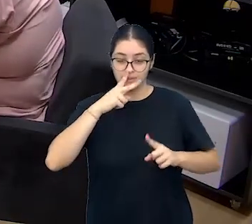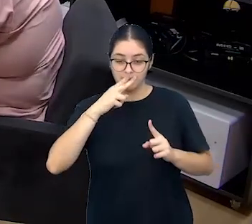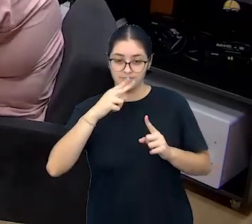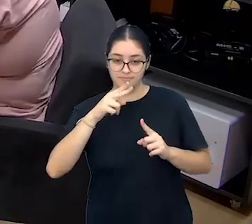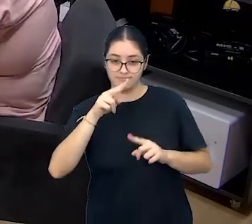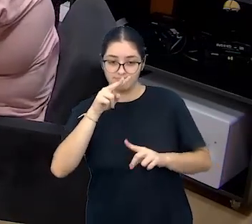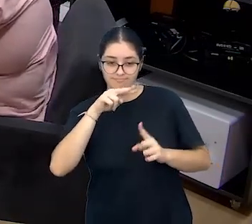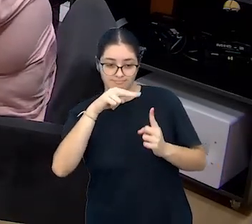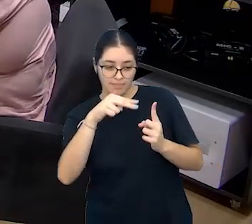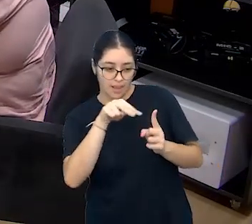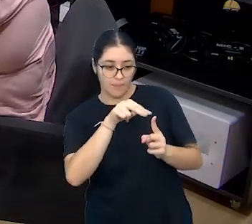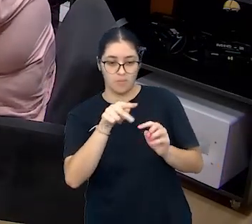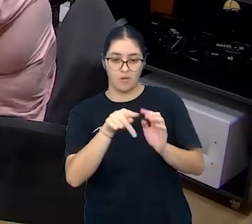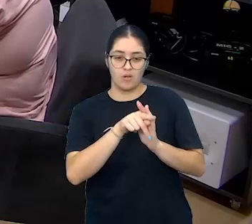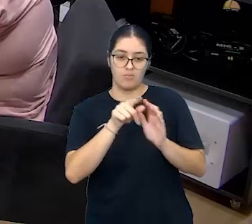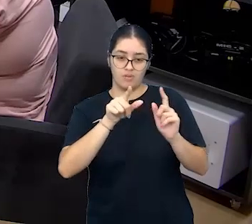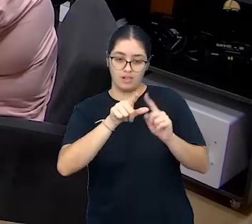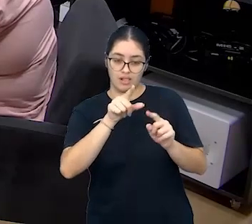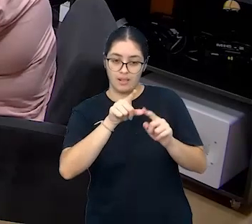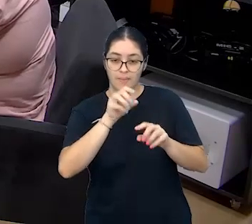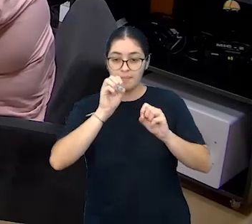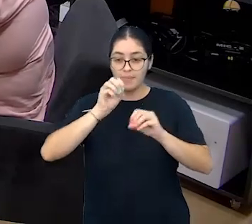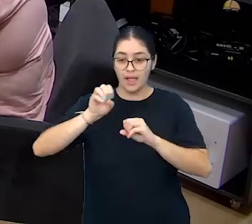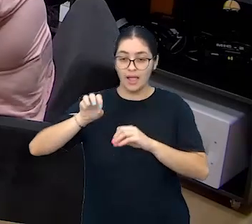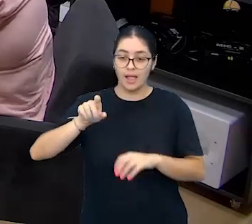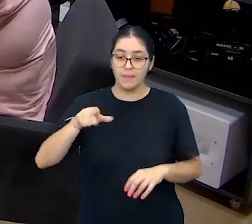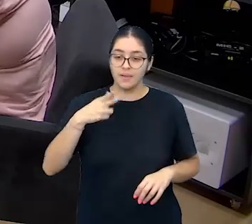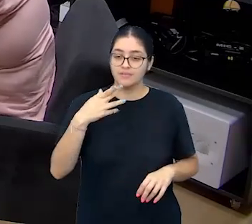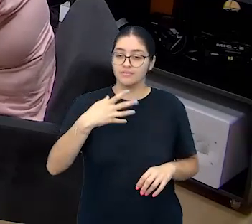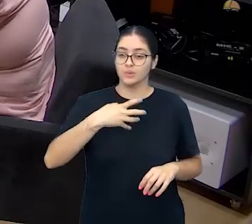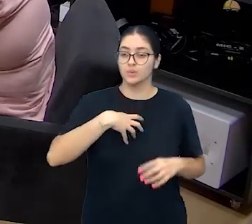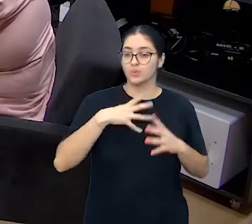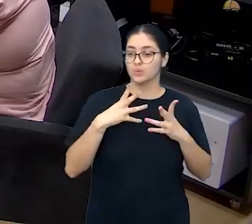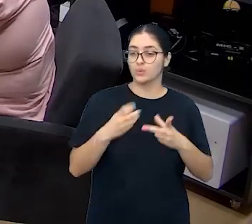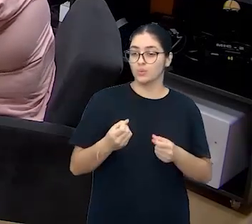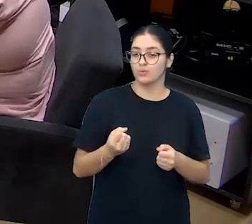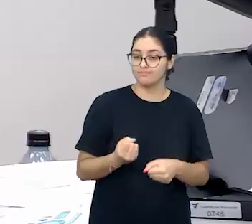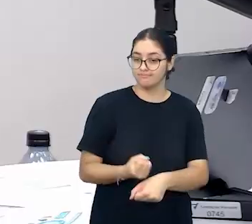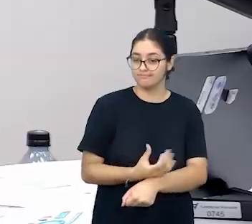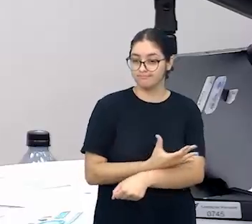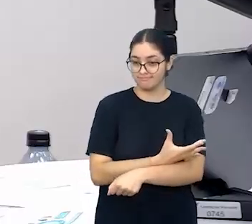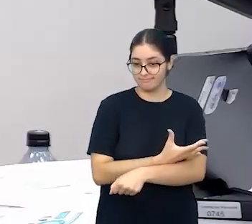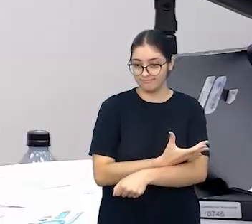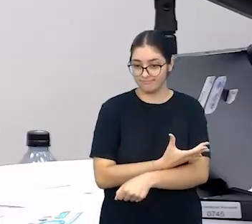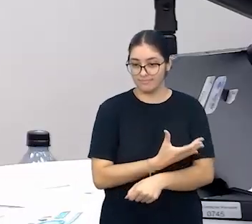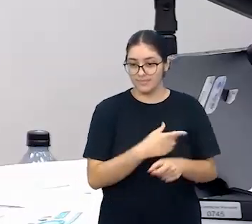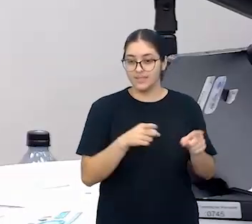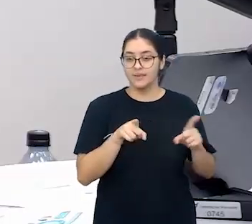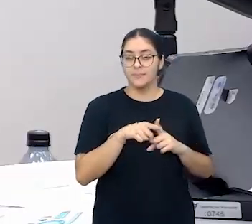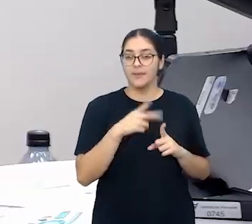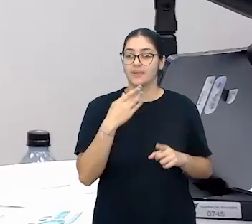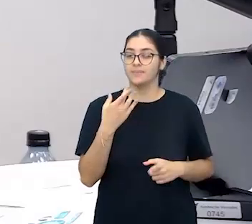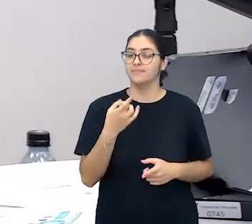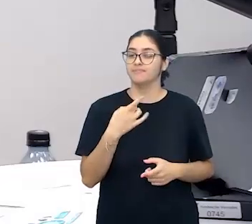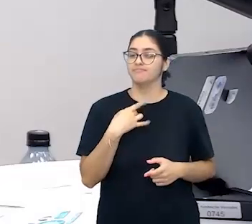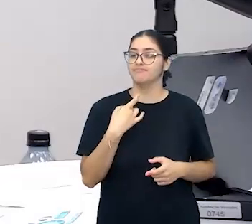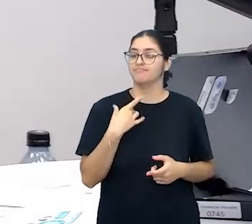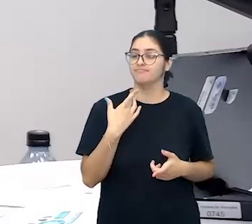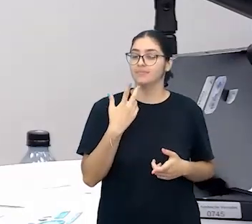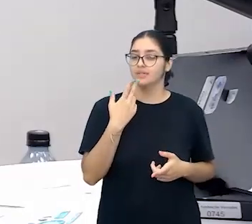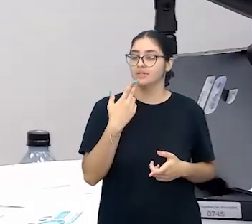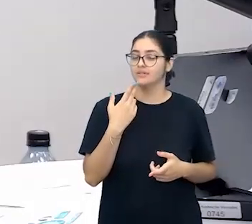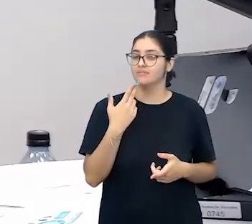alfabetização e letramento pressupõe a gente sentir toda essa emoção. Isso. E aí ficar, né, com medo, ela ficou